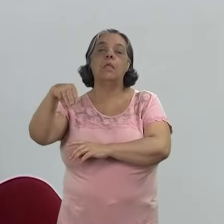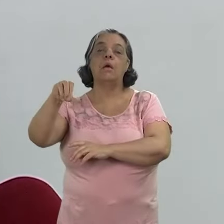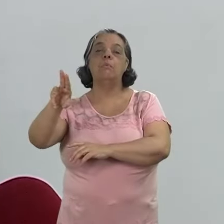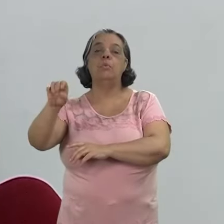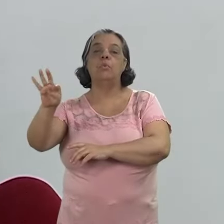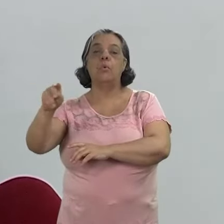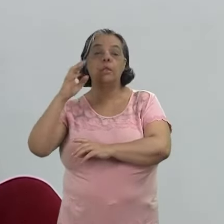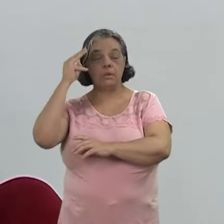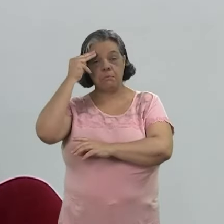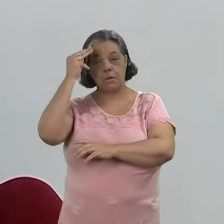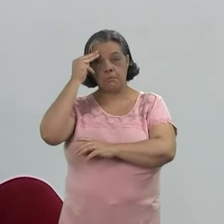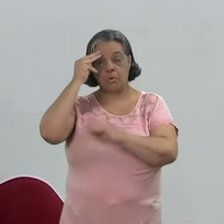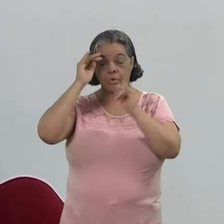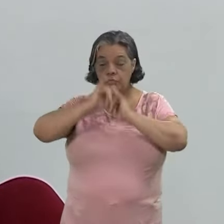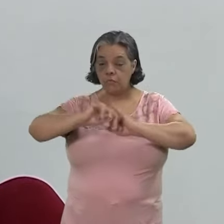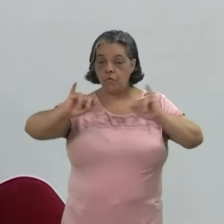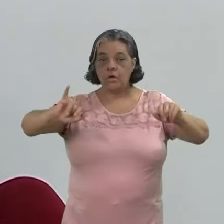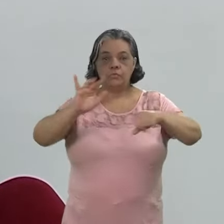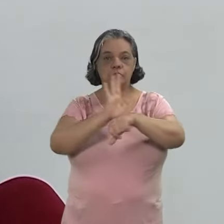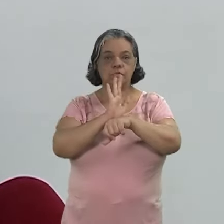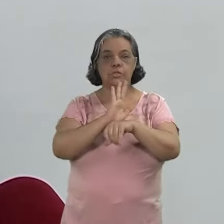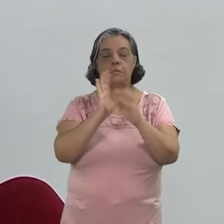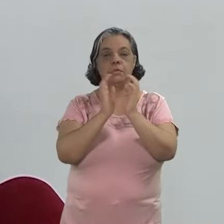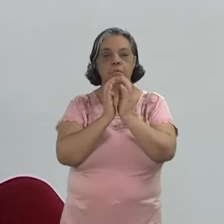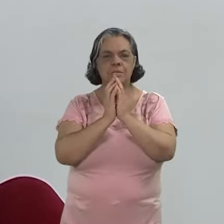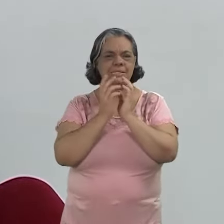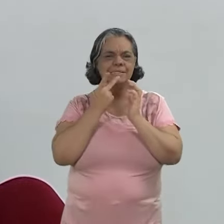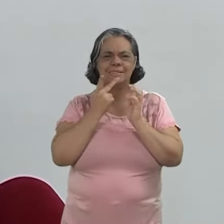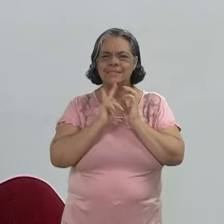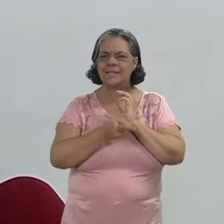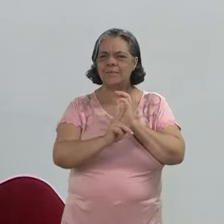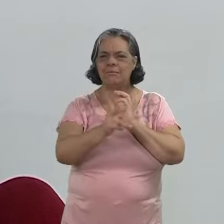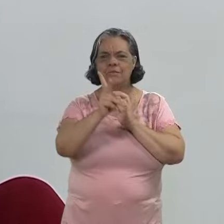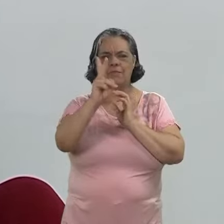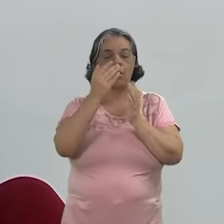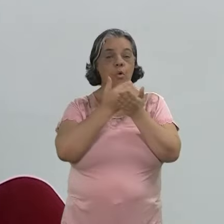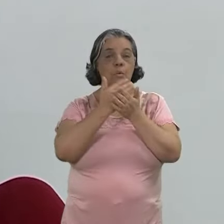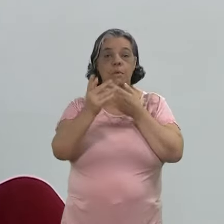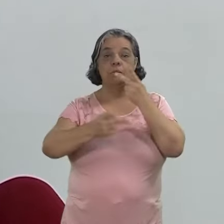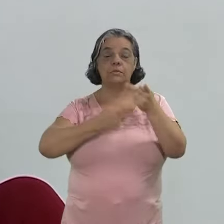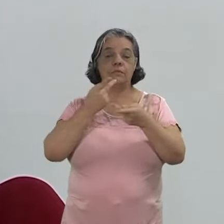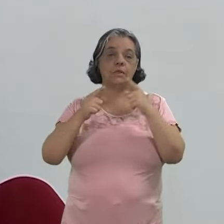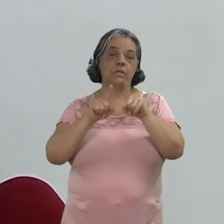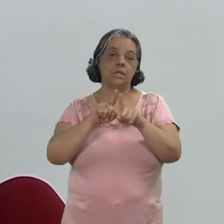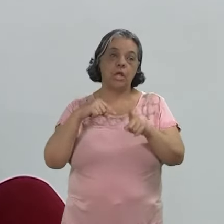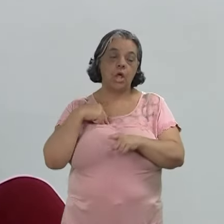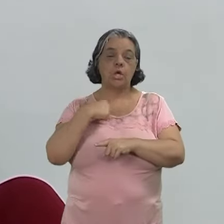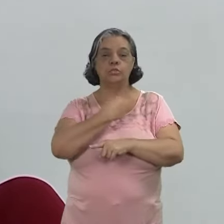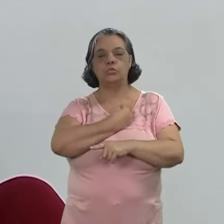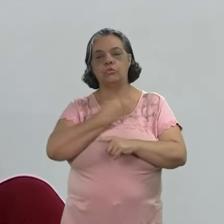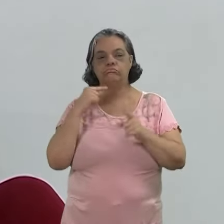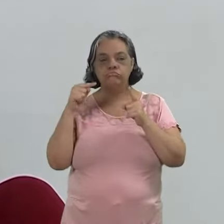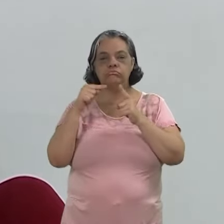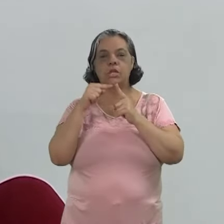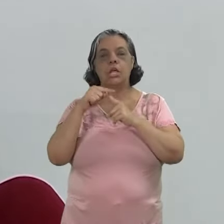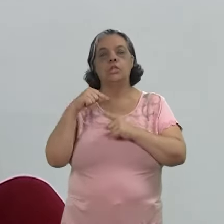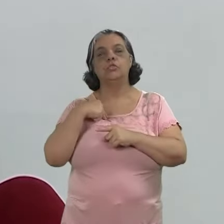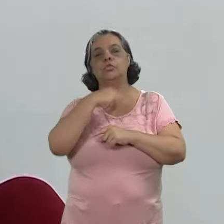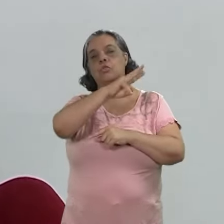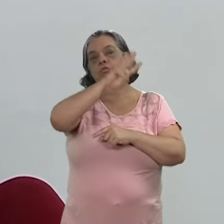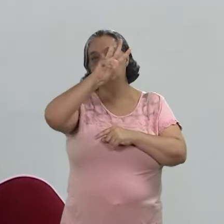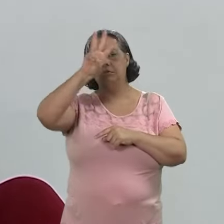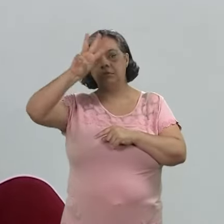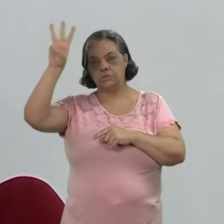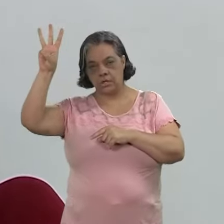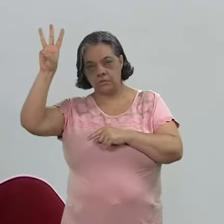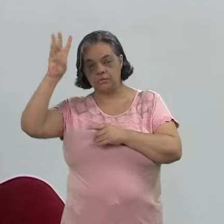memória e divulgação do cinema de Pernambuco. Eu sempre falo isso e começo dizendo que a nossa ênfase é no